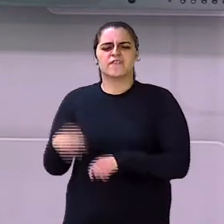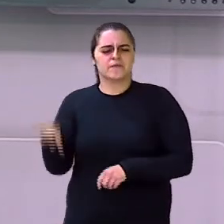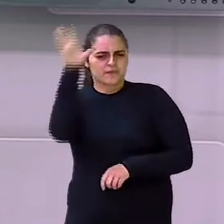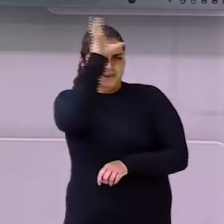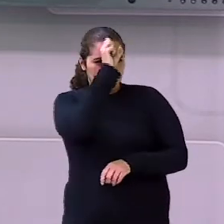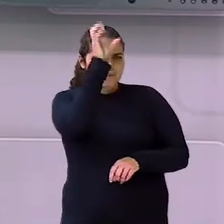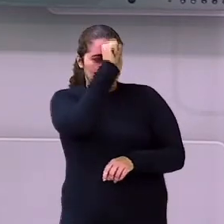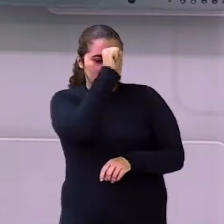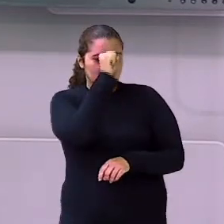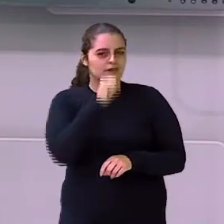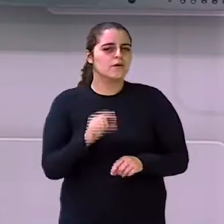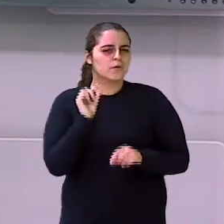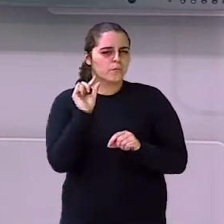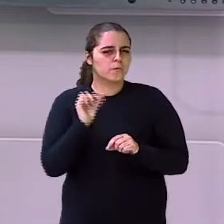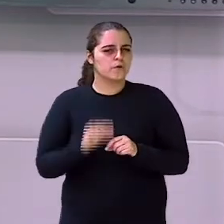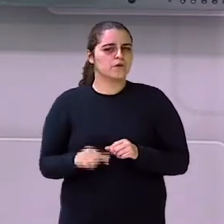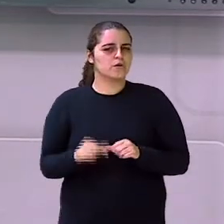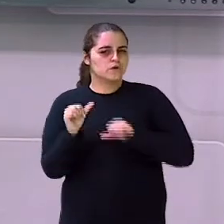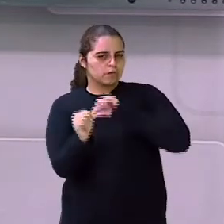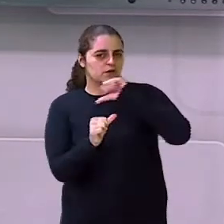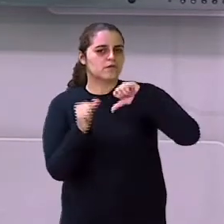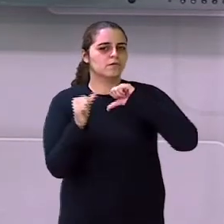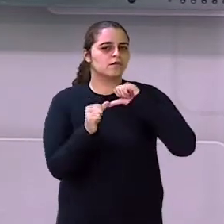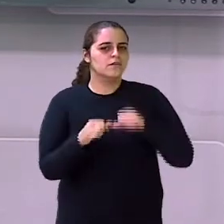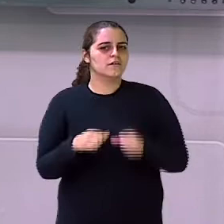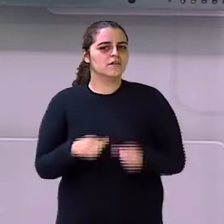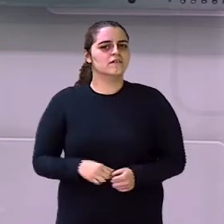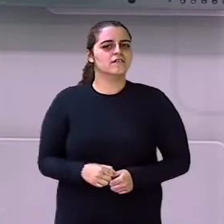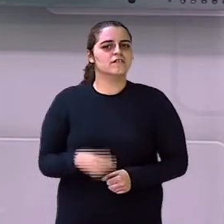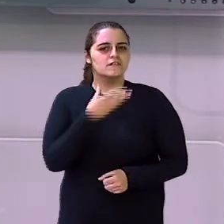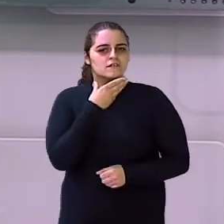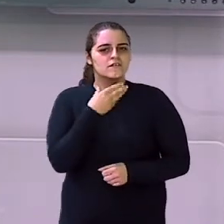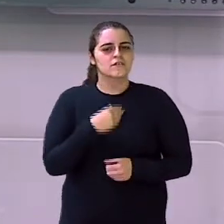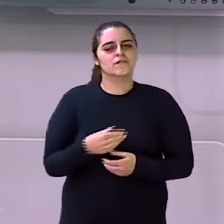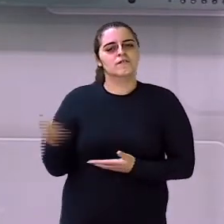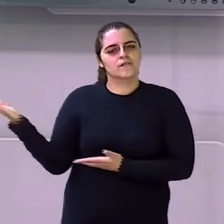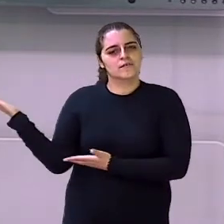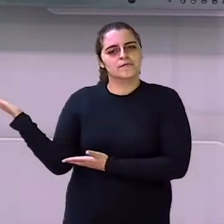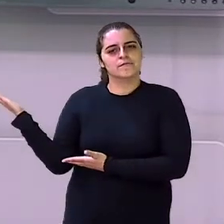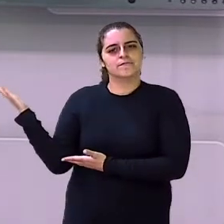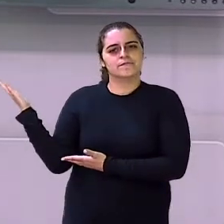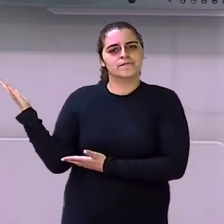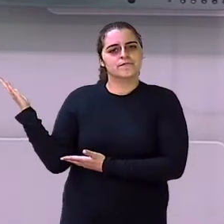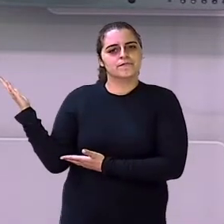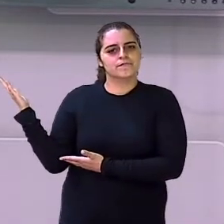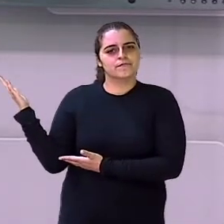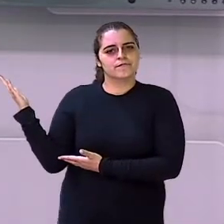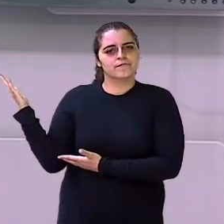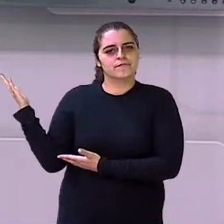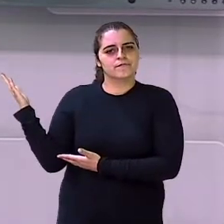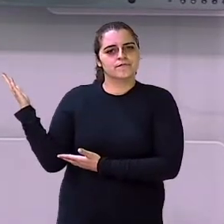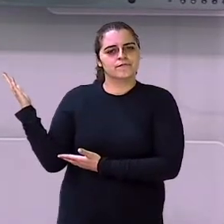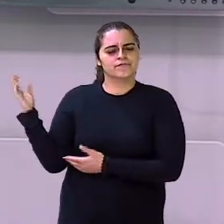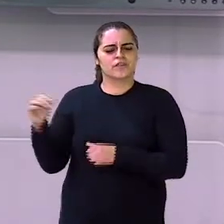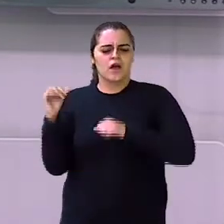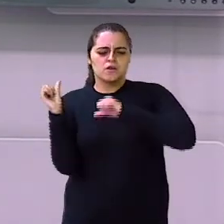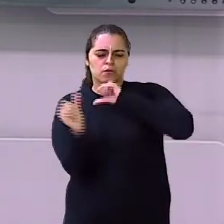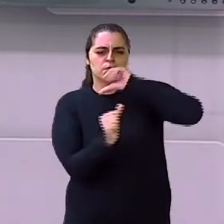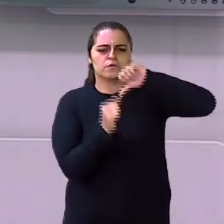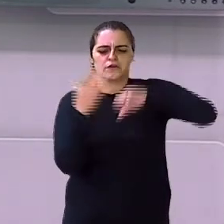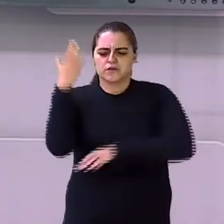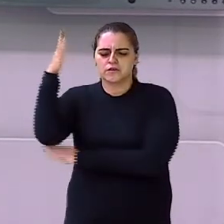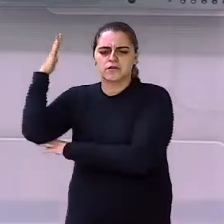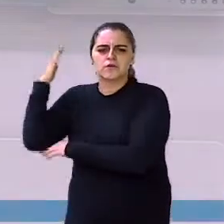hoje sobre os impactos ambientais para a gente poder concretizar esse aprendizado? Então vamos, olha. Impactos